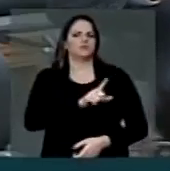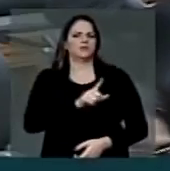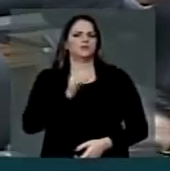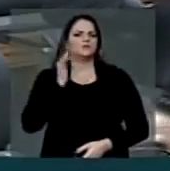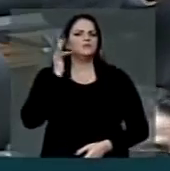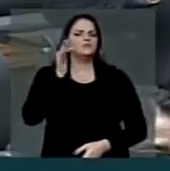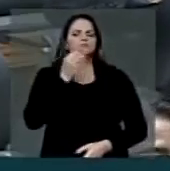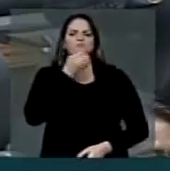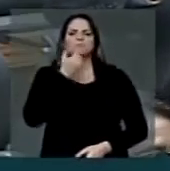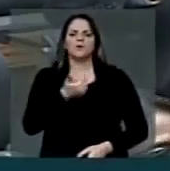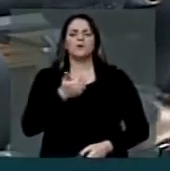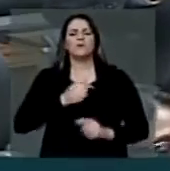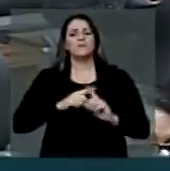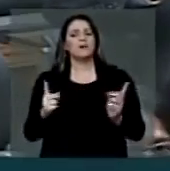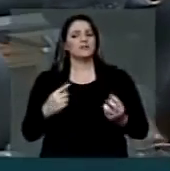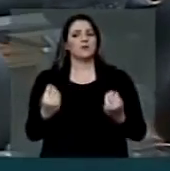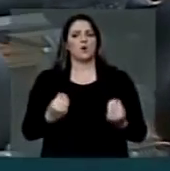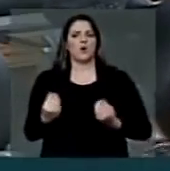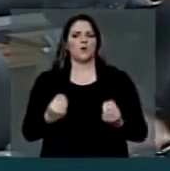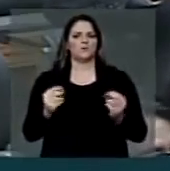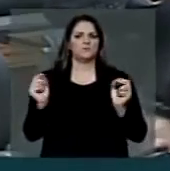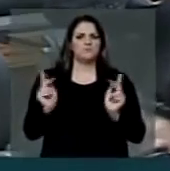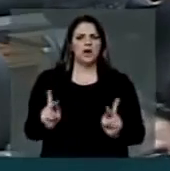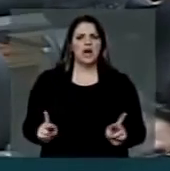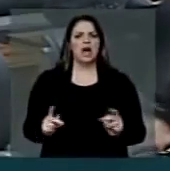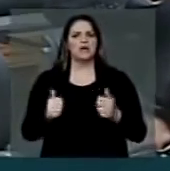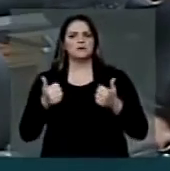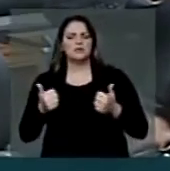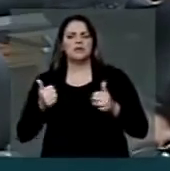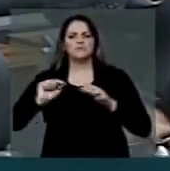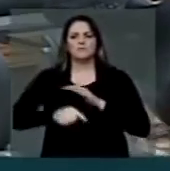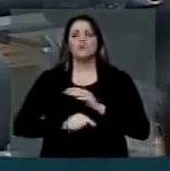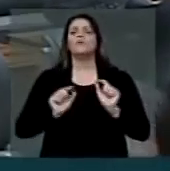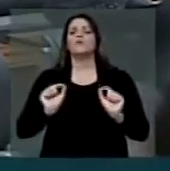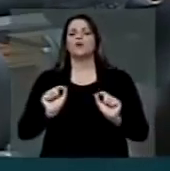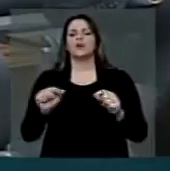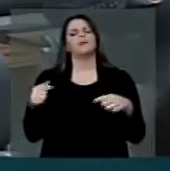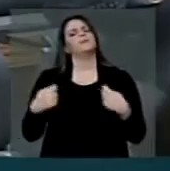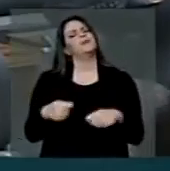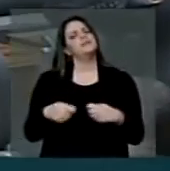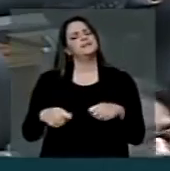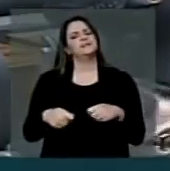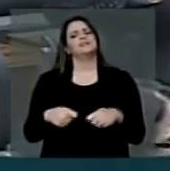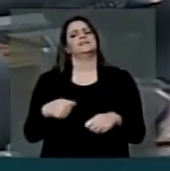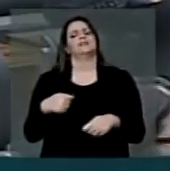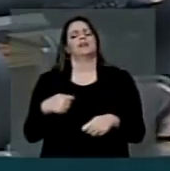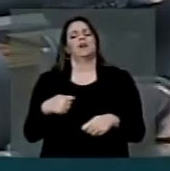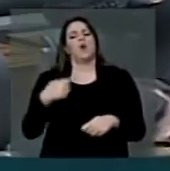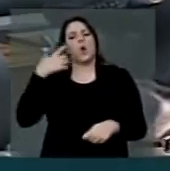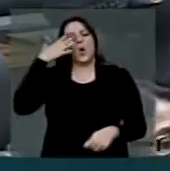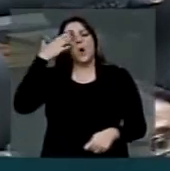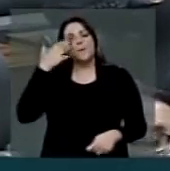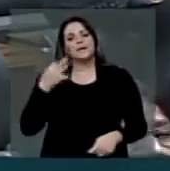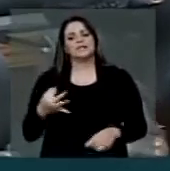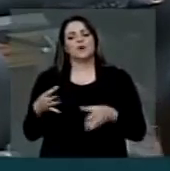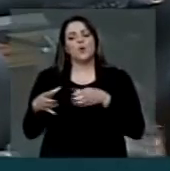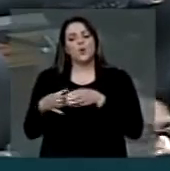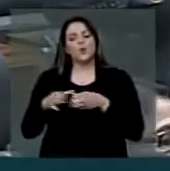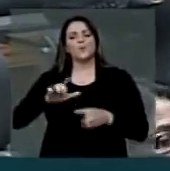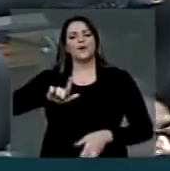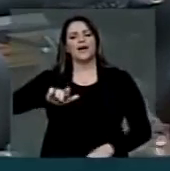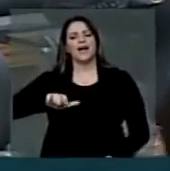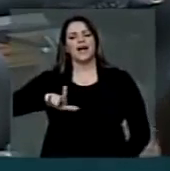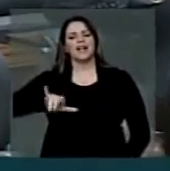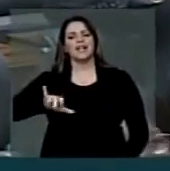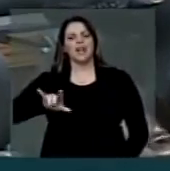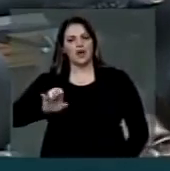desdobramento, para ser adequado, pacífico, profundo, tem que necessariamente passar pela compreensão do Grupo Galileu e